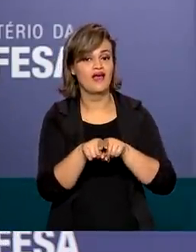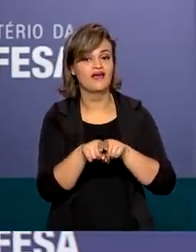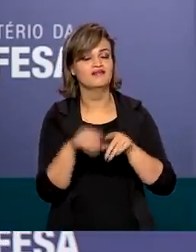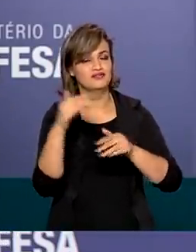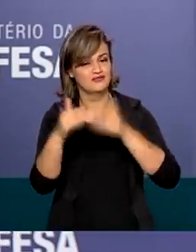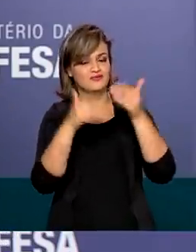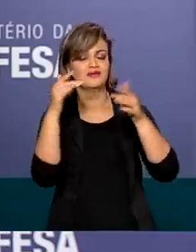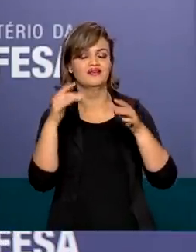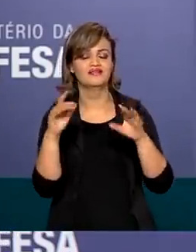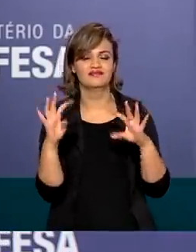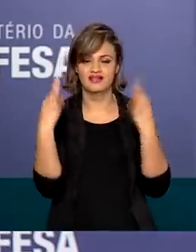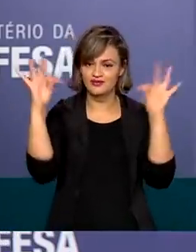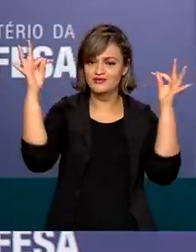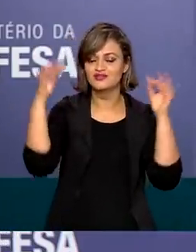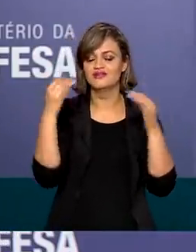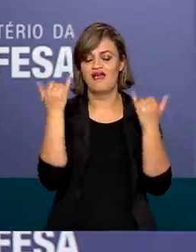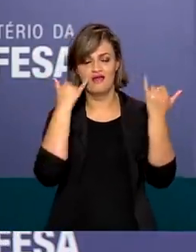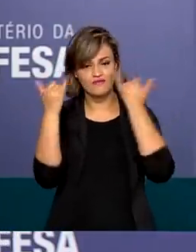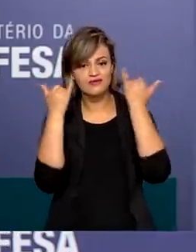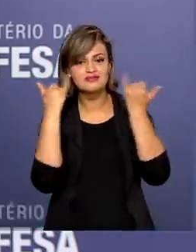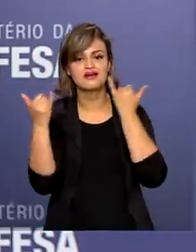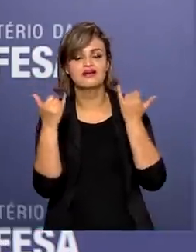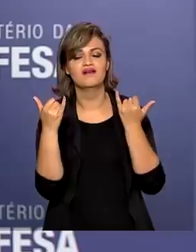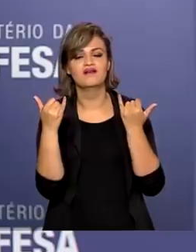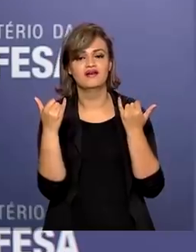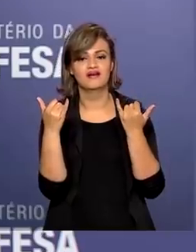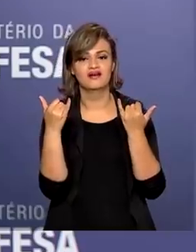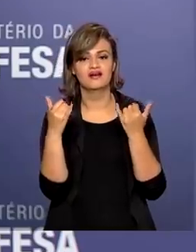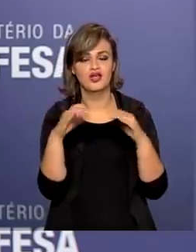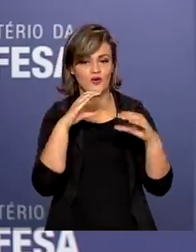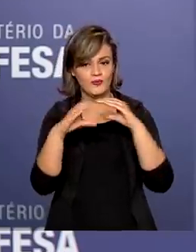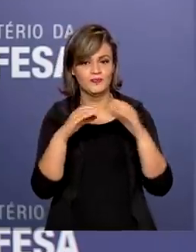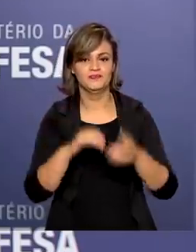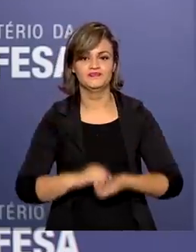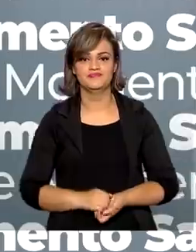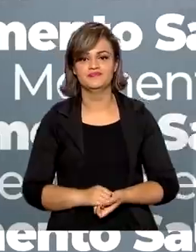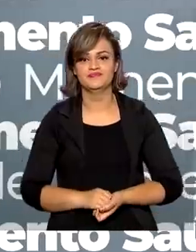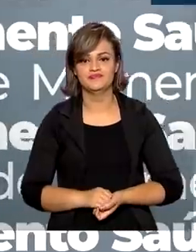tecnologias de informação e comunicação.